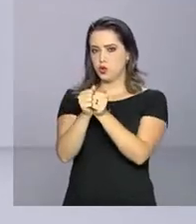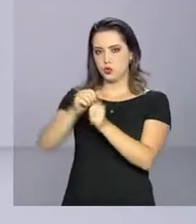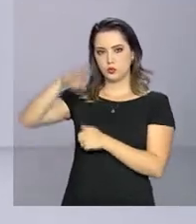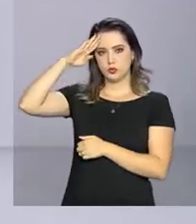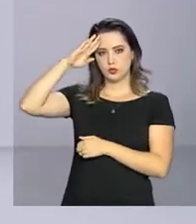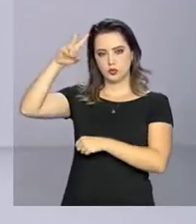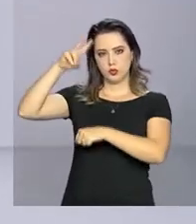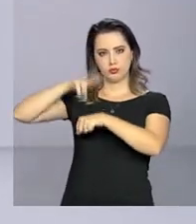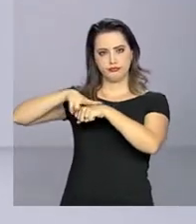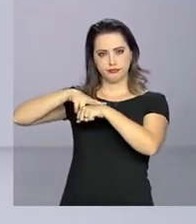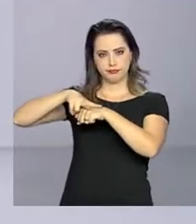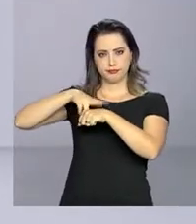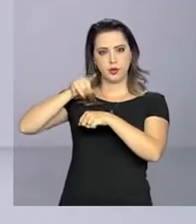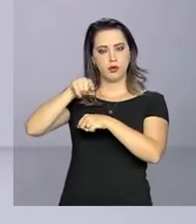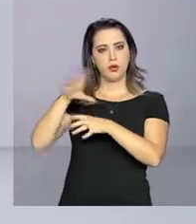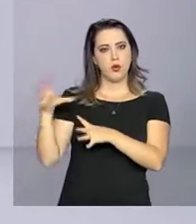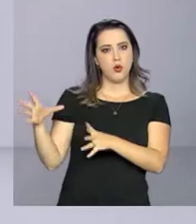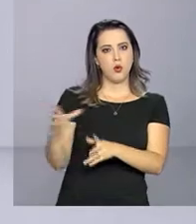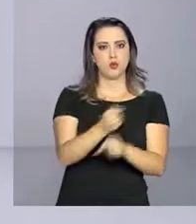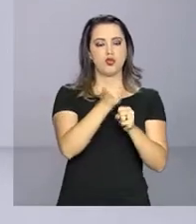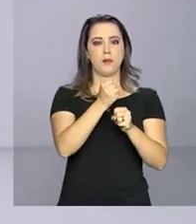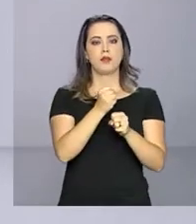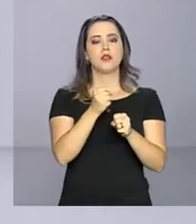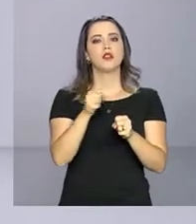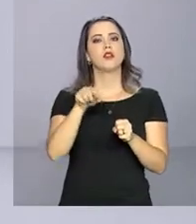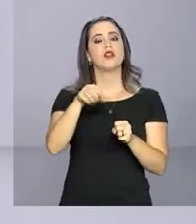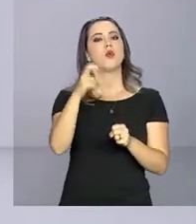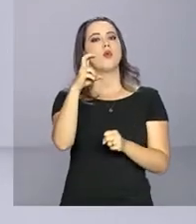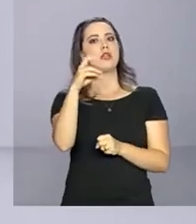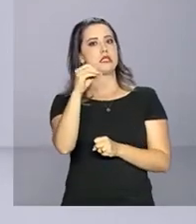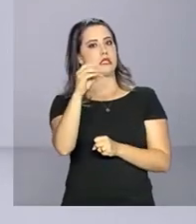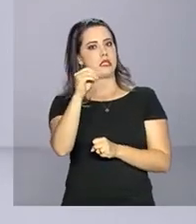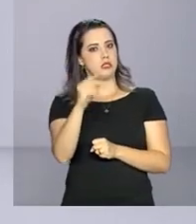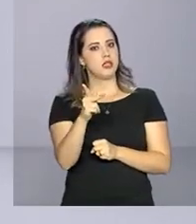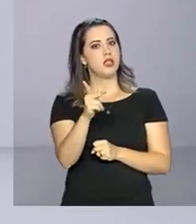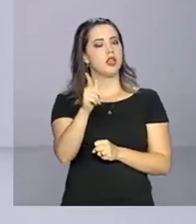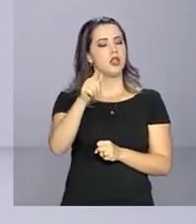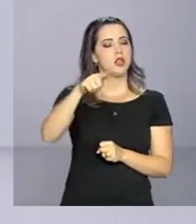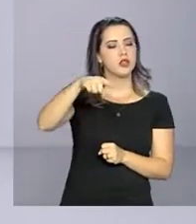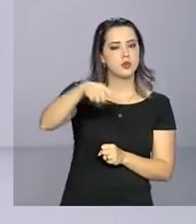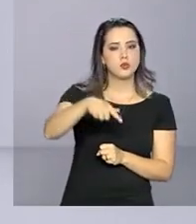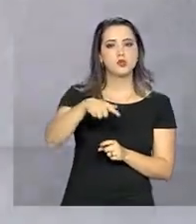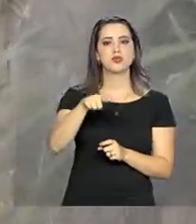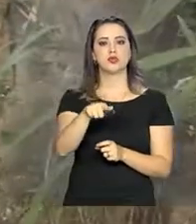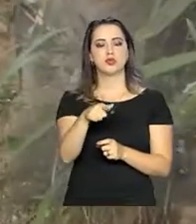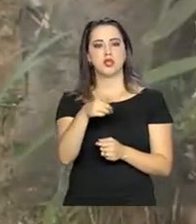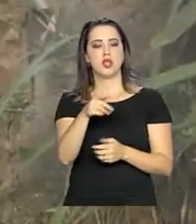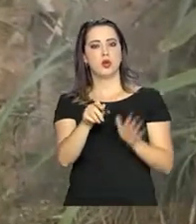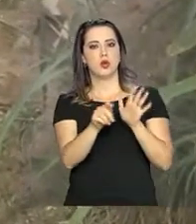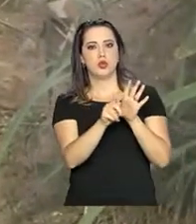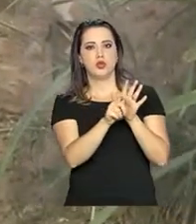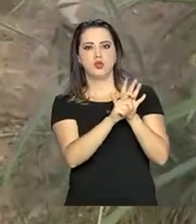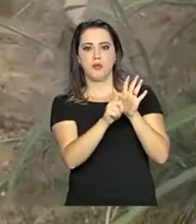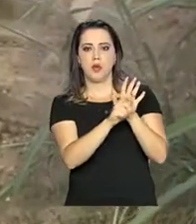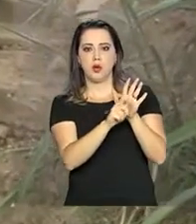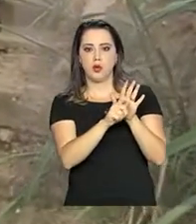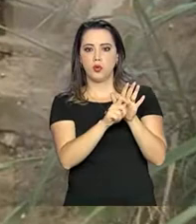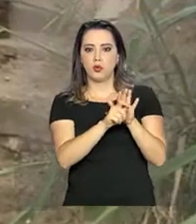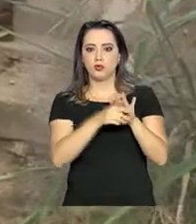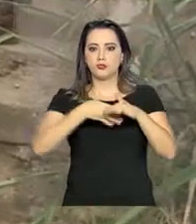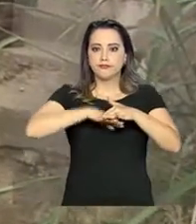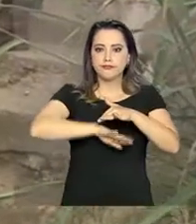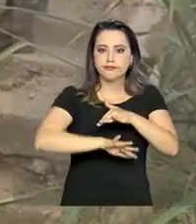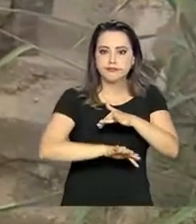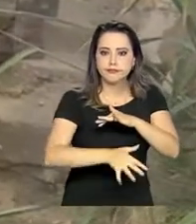apreenderam hoje cerca de 500 quilos de maconha no Complexo do Alemão. A droga estava enterrada próxima a uma região de mata